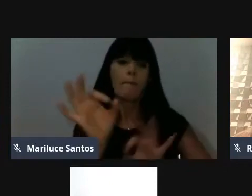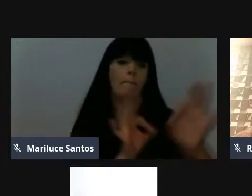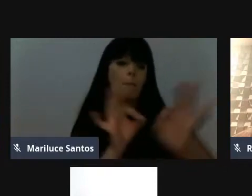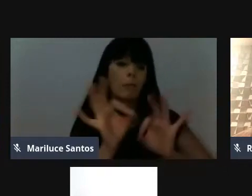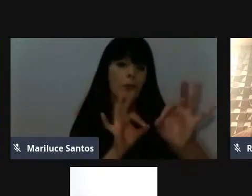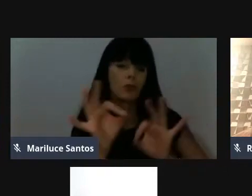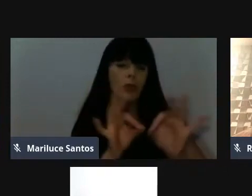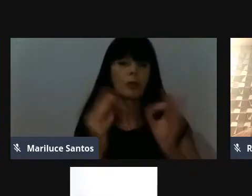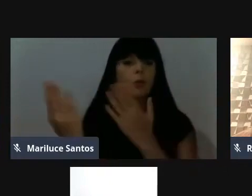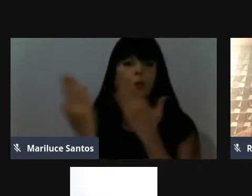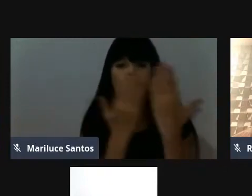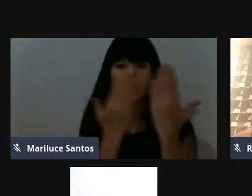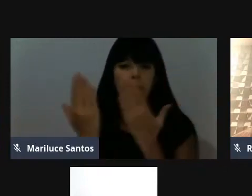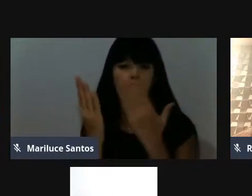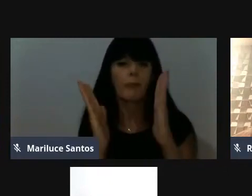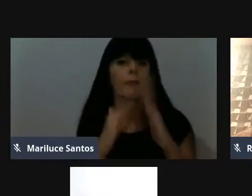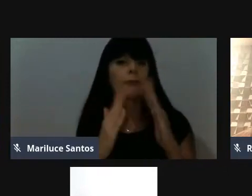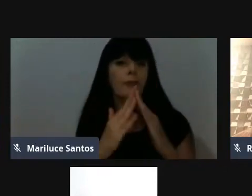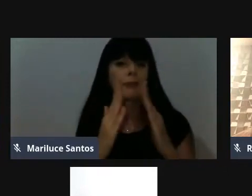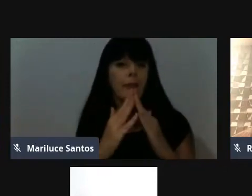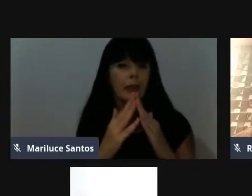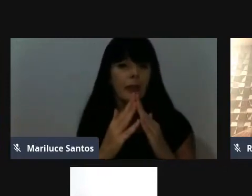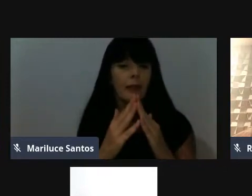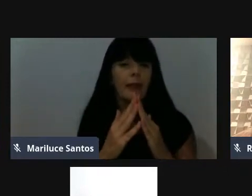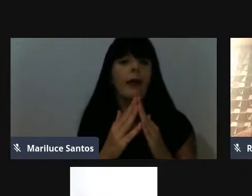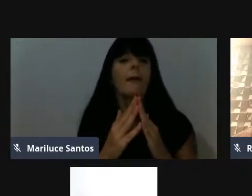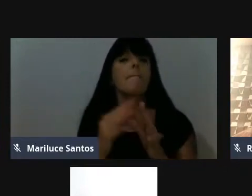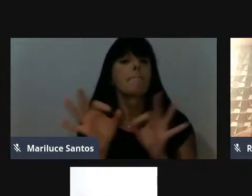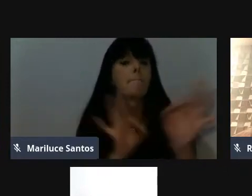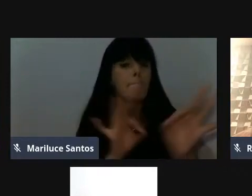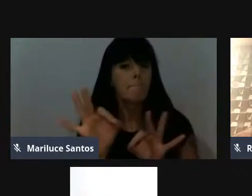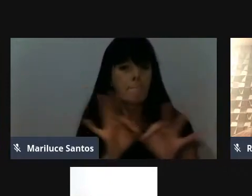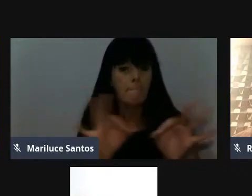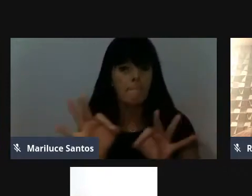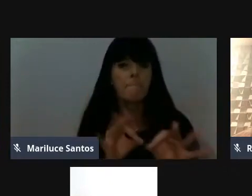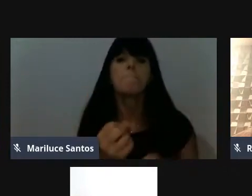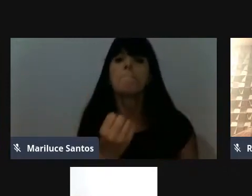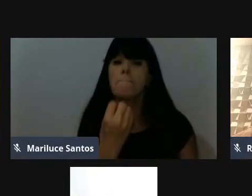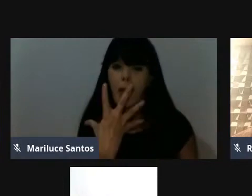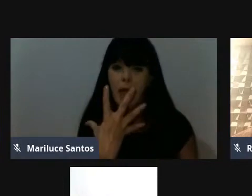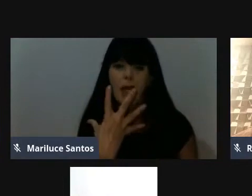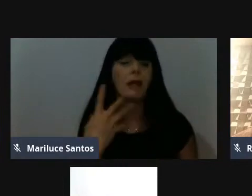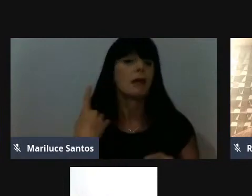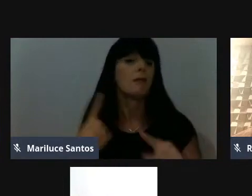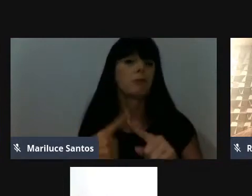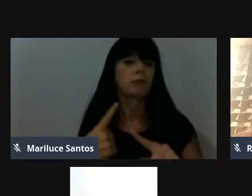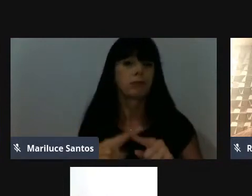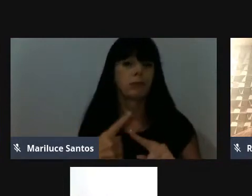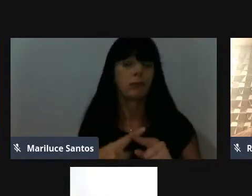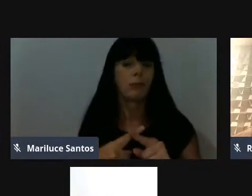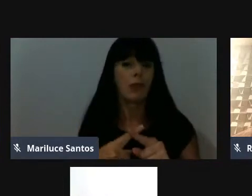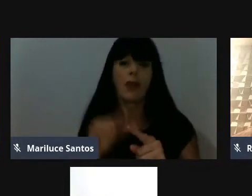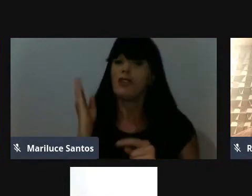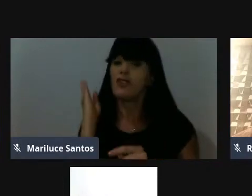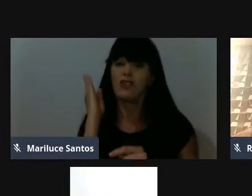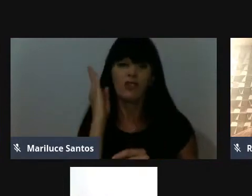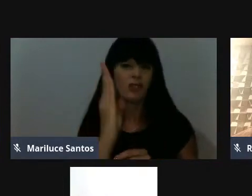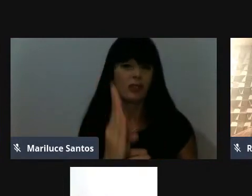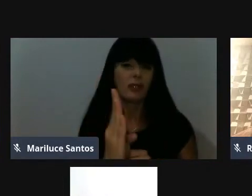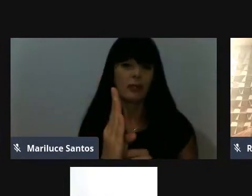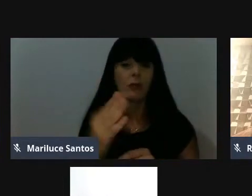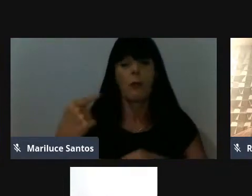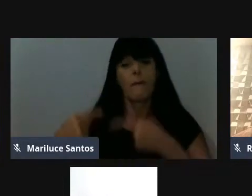discutir os projetos, estudar os projetos em casa, trazer para casa, chegar bem preparado lá, porque